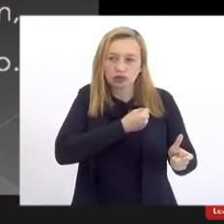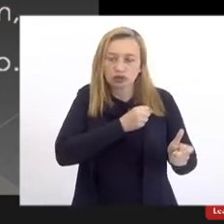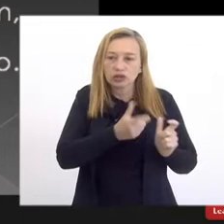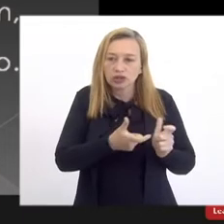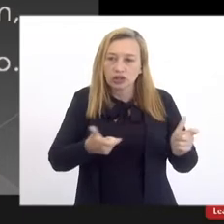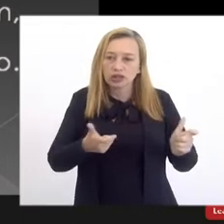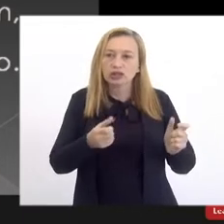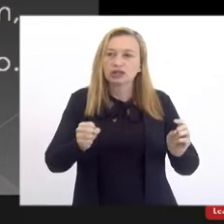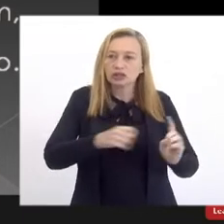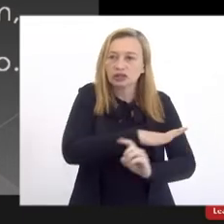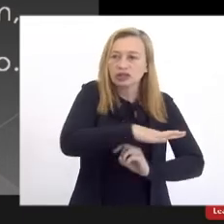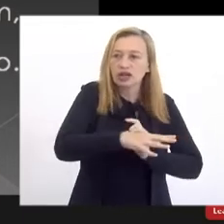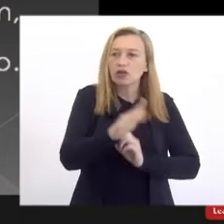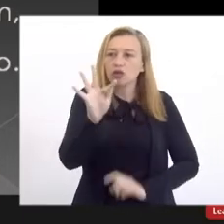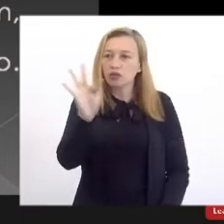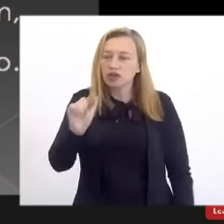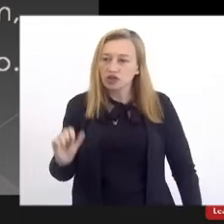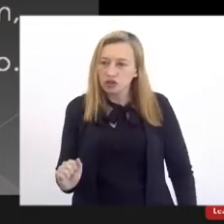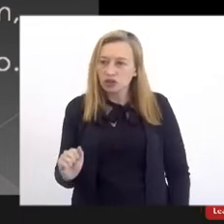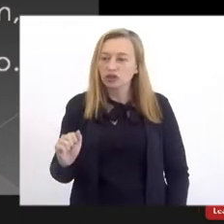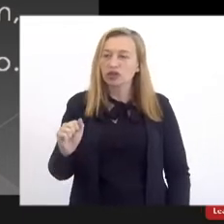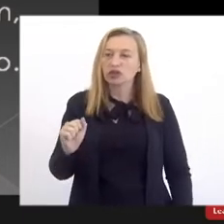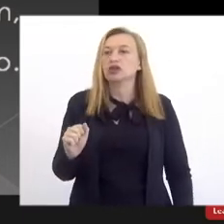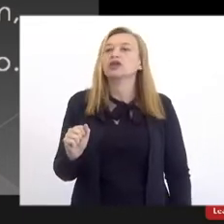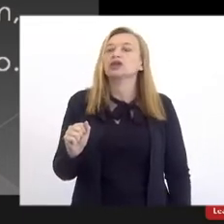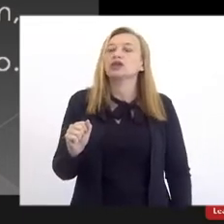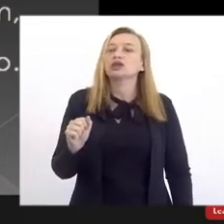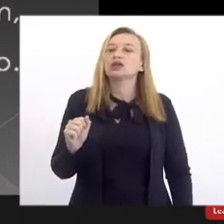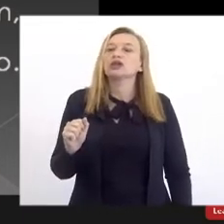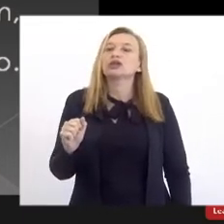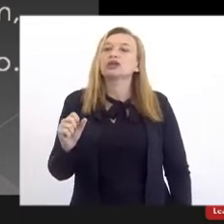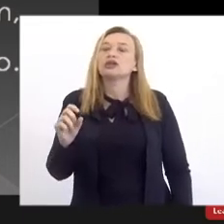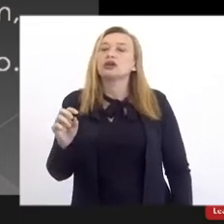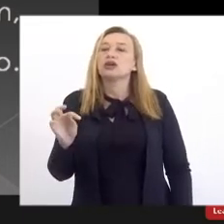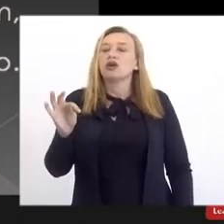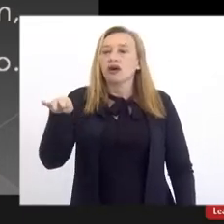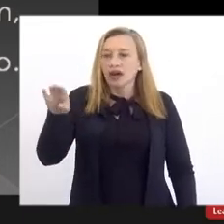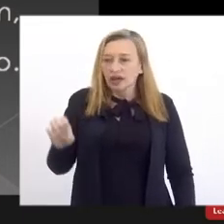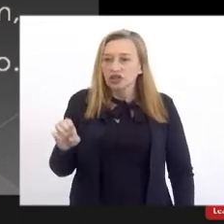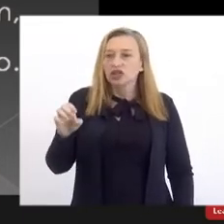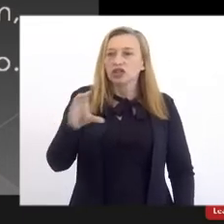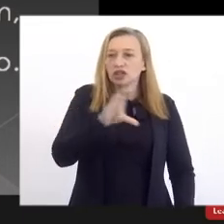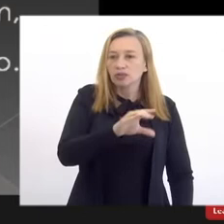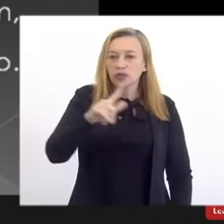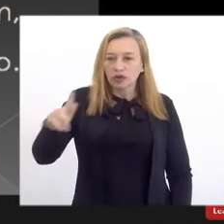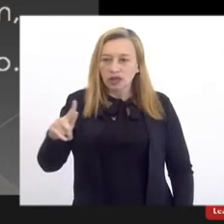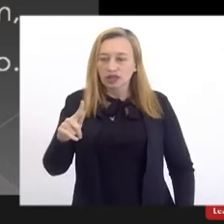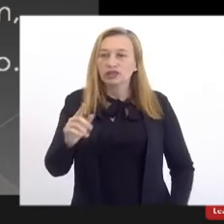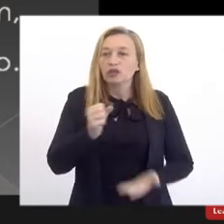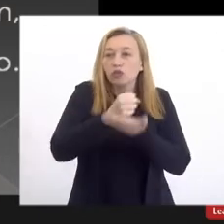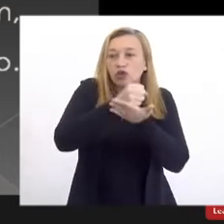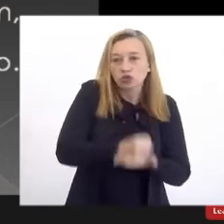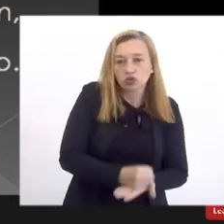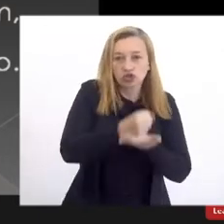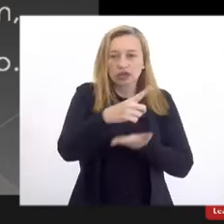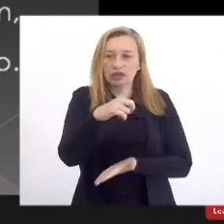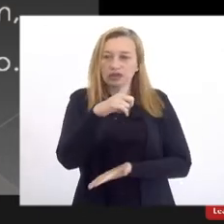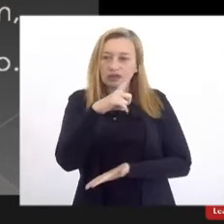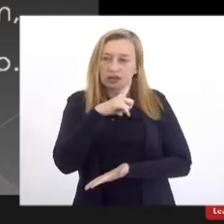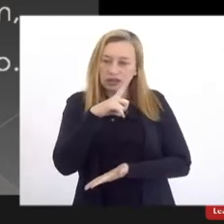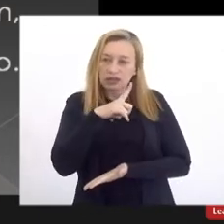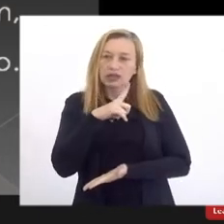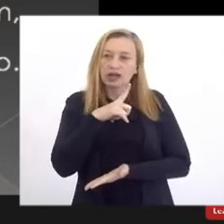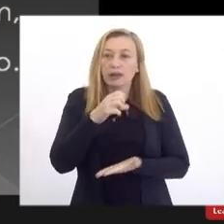social, como a Zona Oeste, em Campo Grande, porém, isso requer uma sustentação, né,